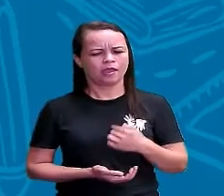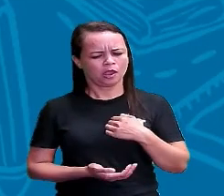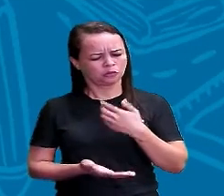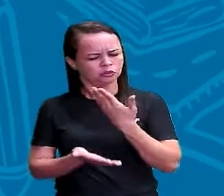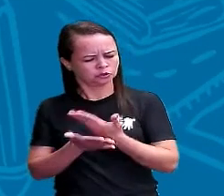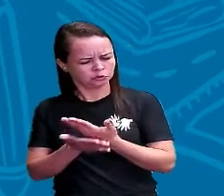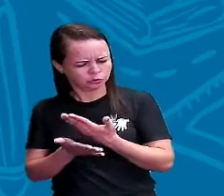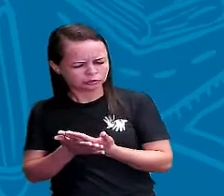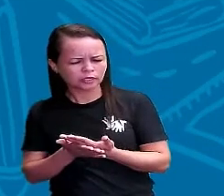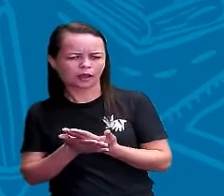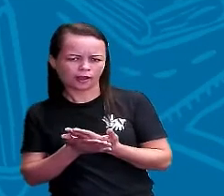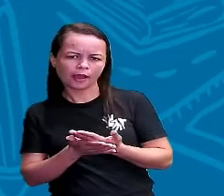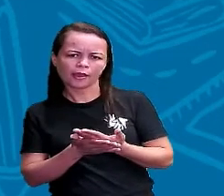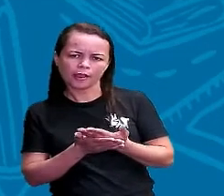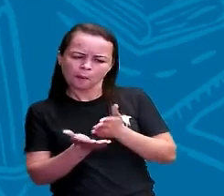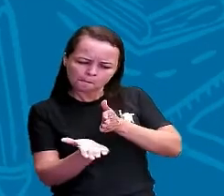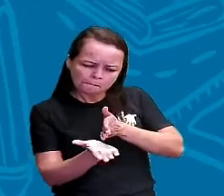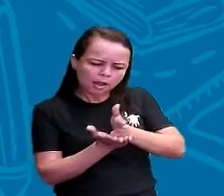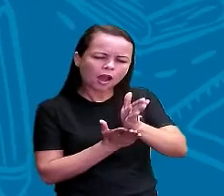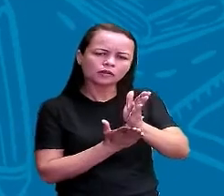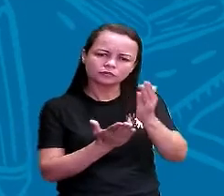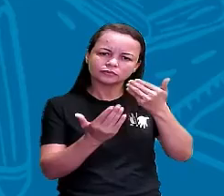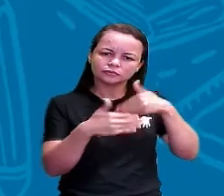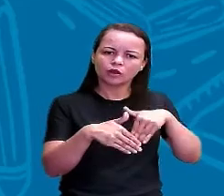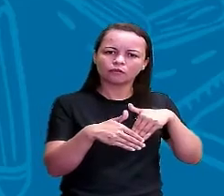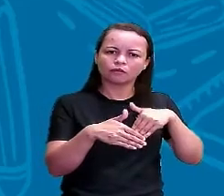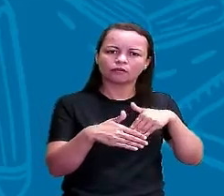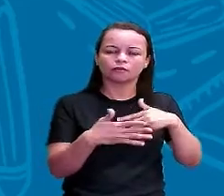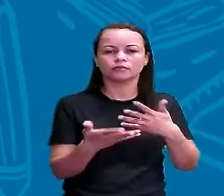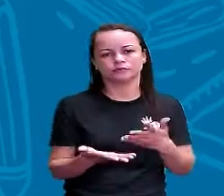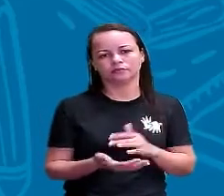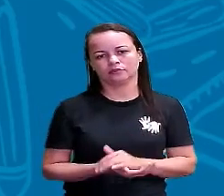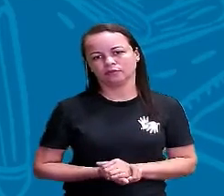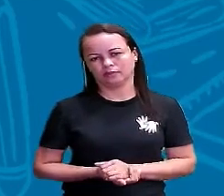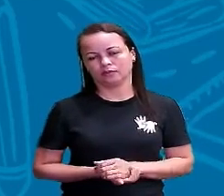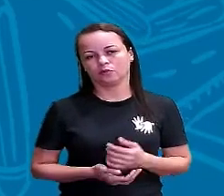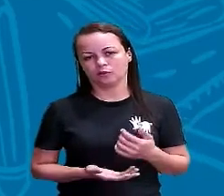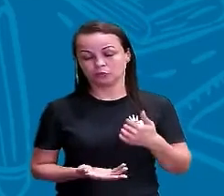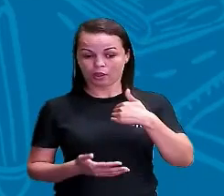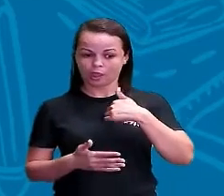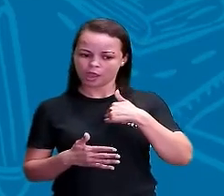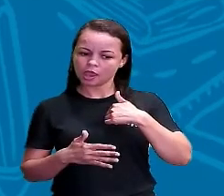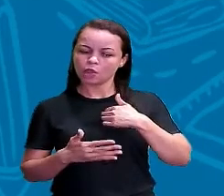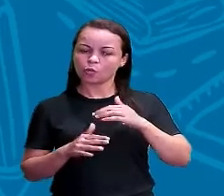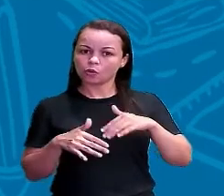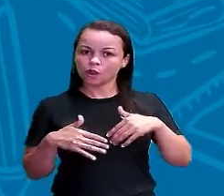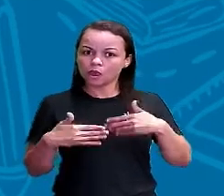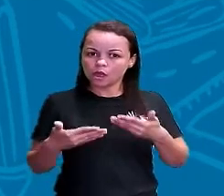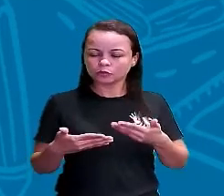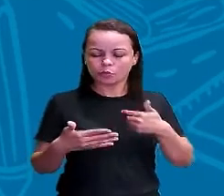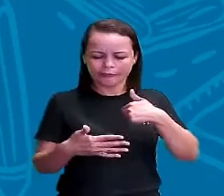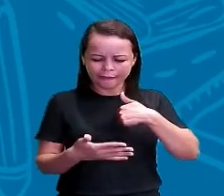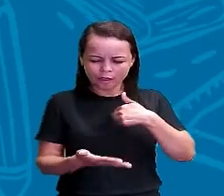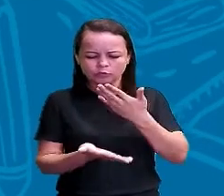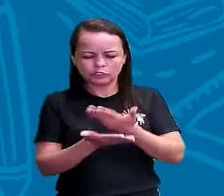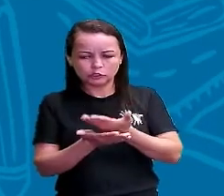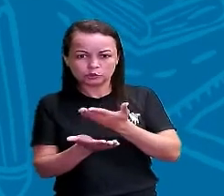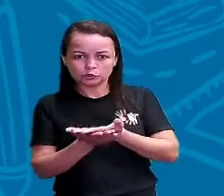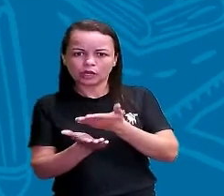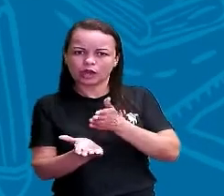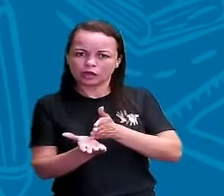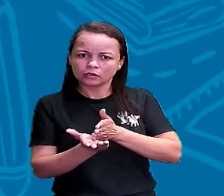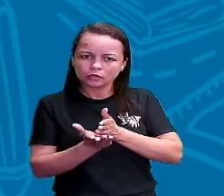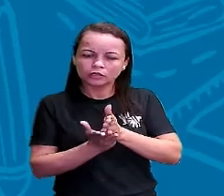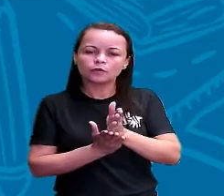prova. Então, assim. Eu posso passar nessa prova, mas... Né? Quando eu estudar. Então, ela pode acontecer ali no futuro. seja, se eu não